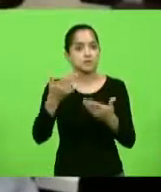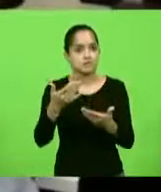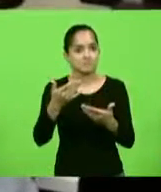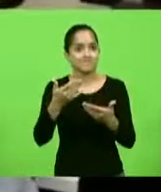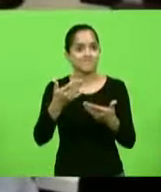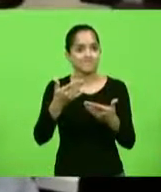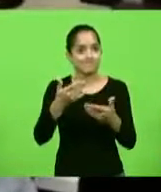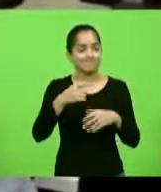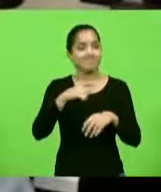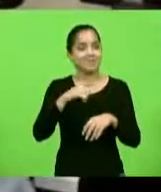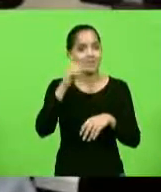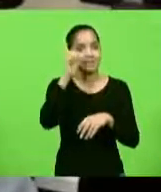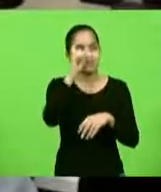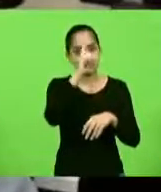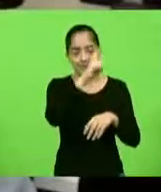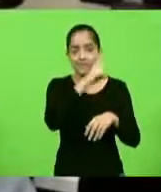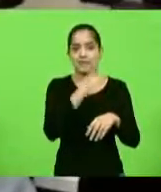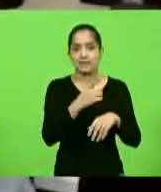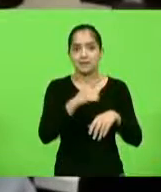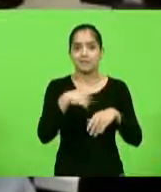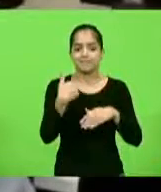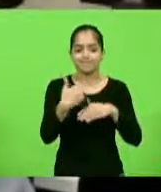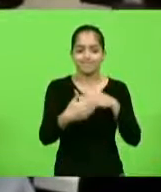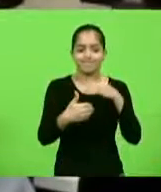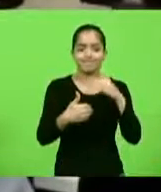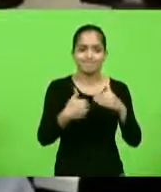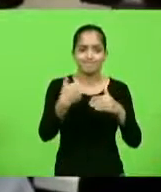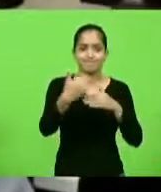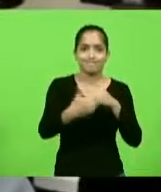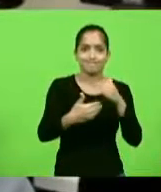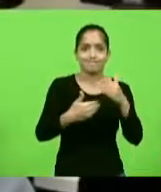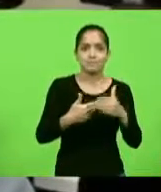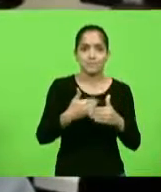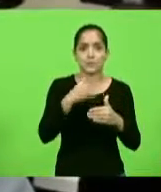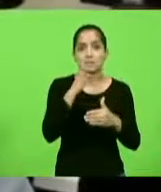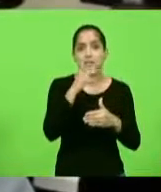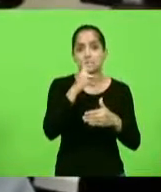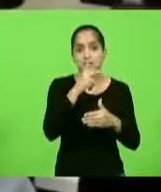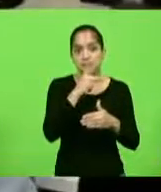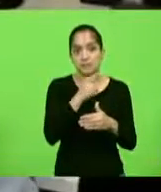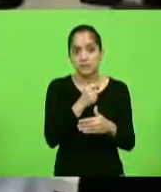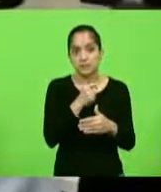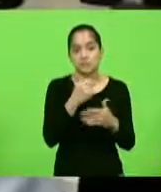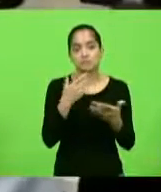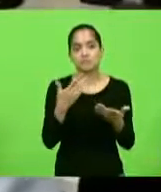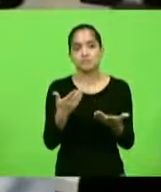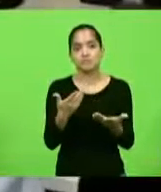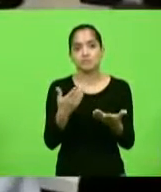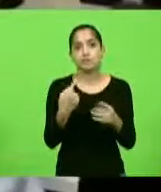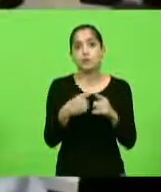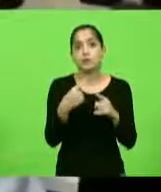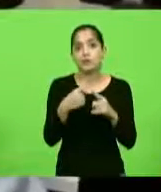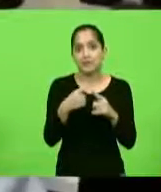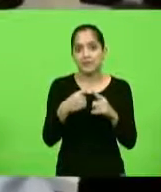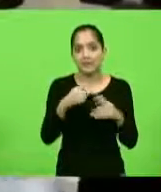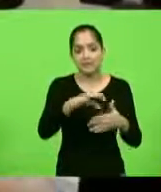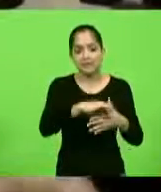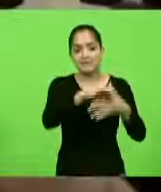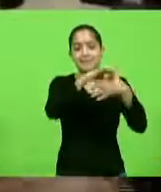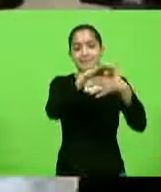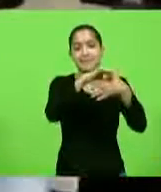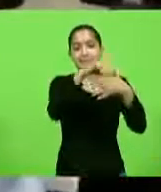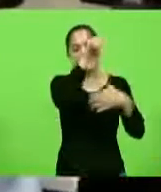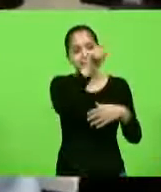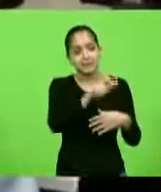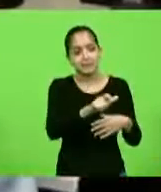situação grave ainda, patinando, em razão de nós não termos uma liderança e